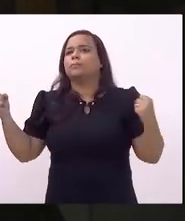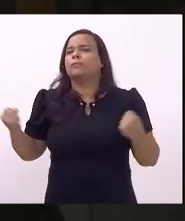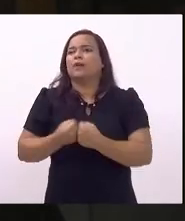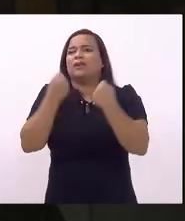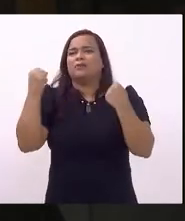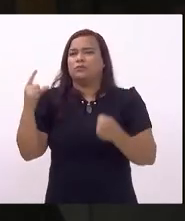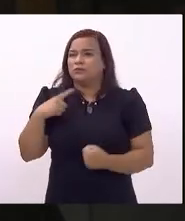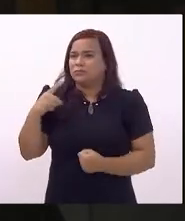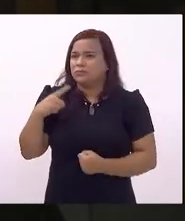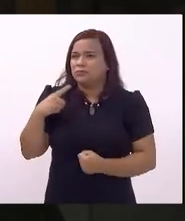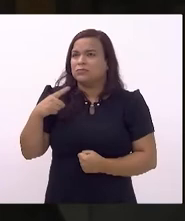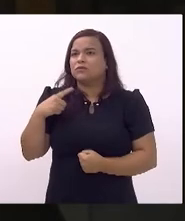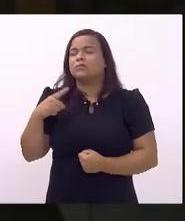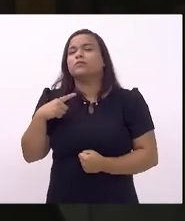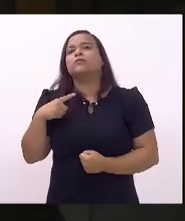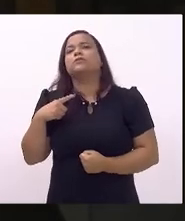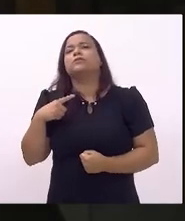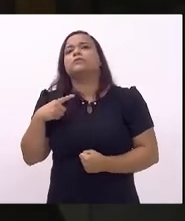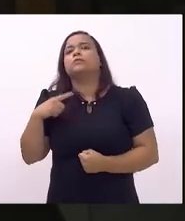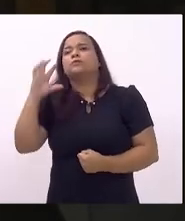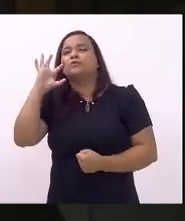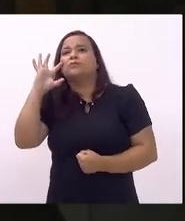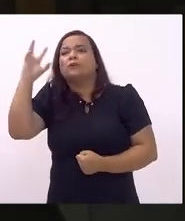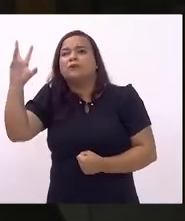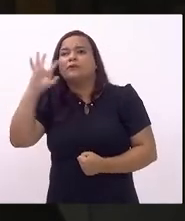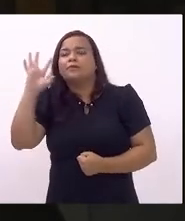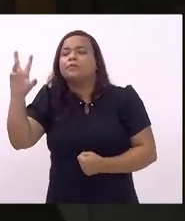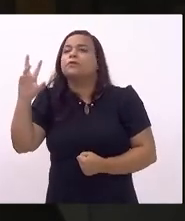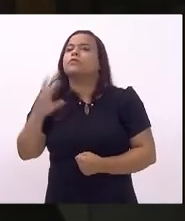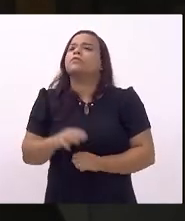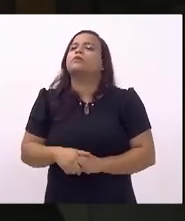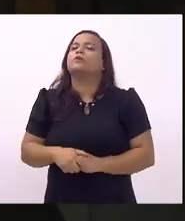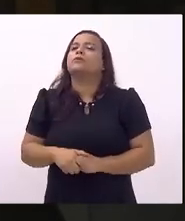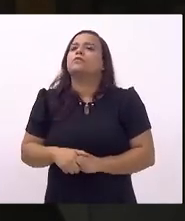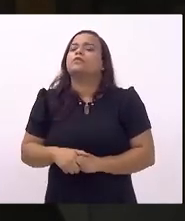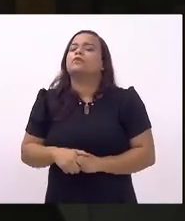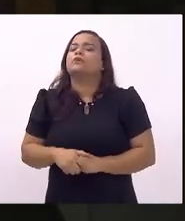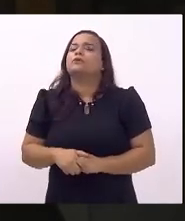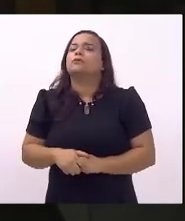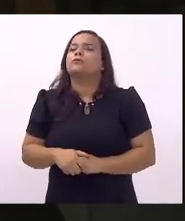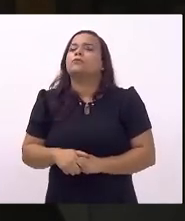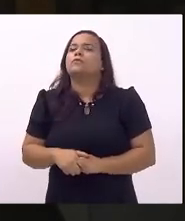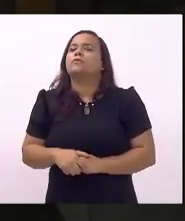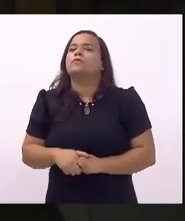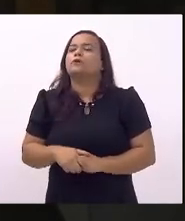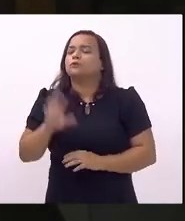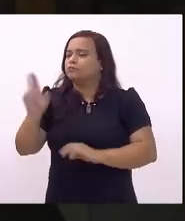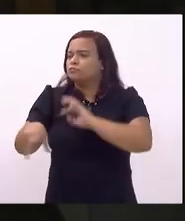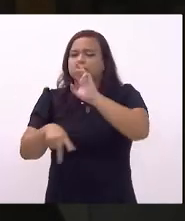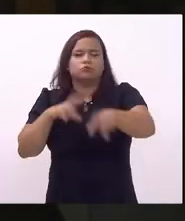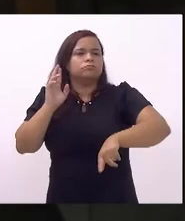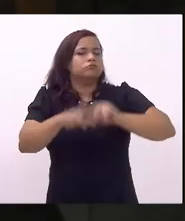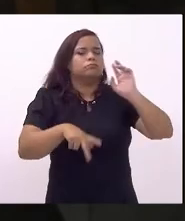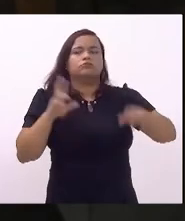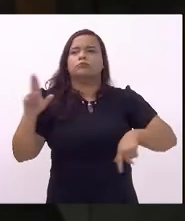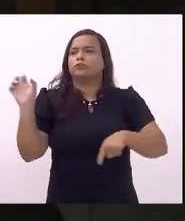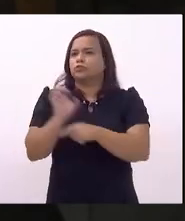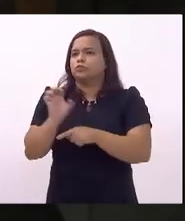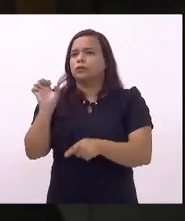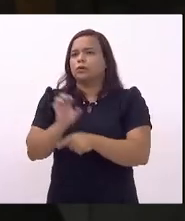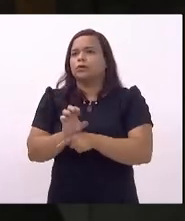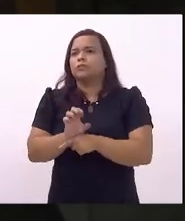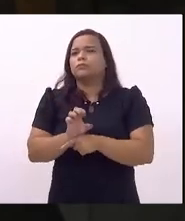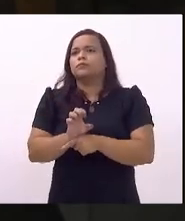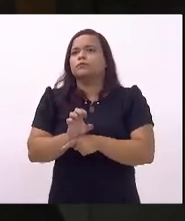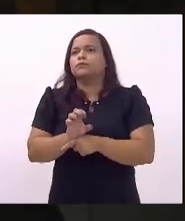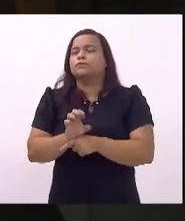irrisório na rede porque atende a pouquíssimas unidades em diferentes estados mas é um projeto